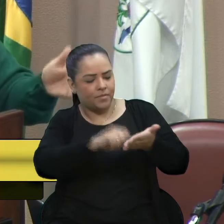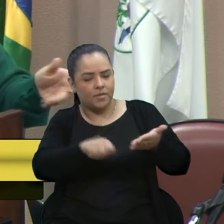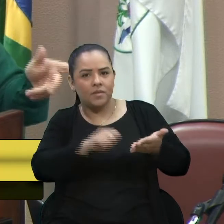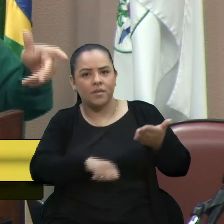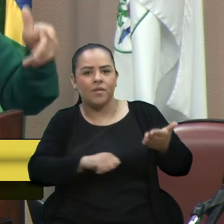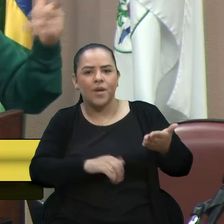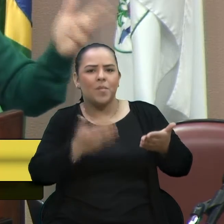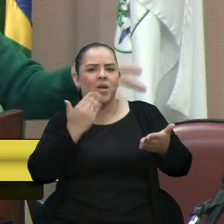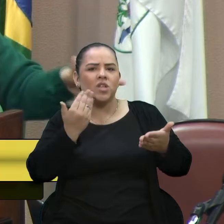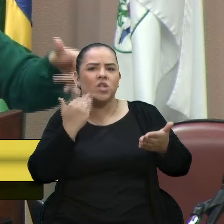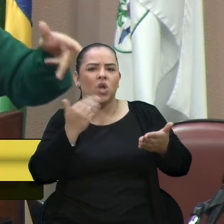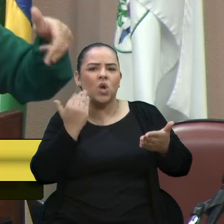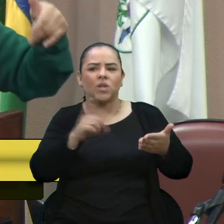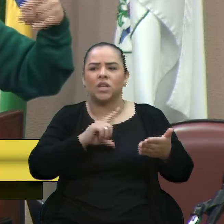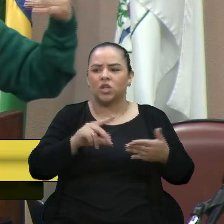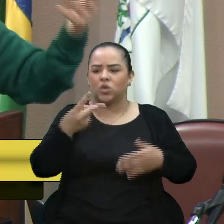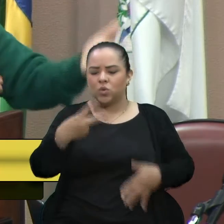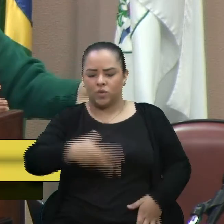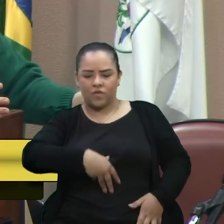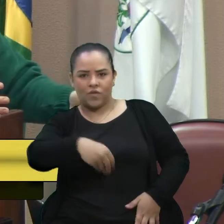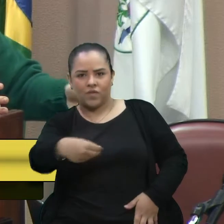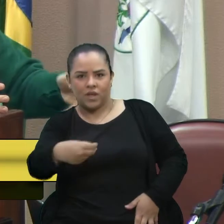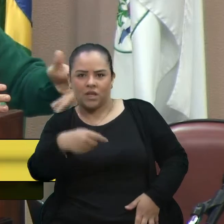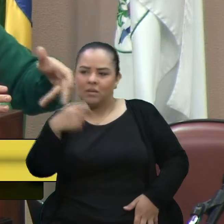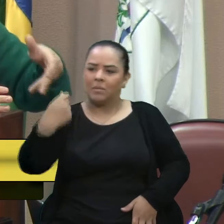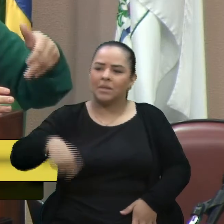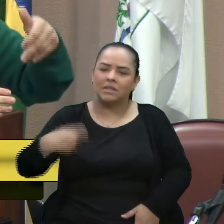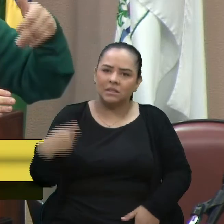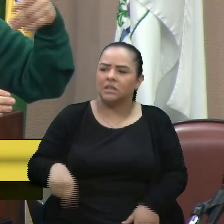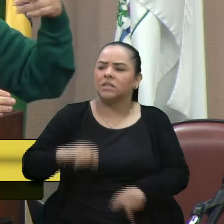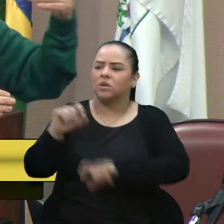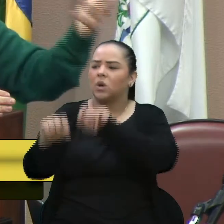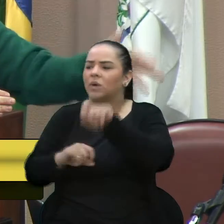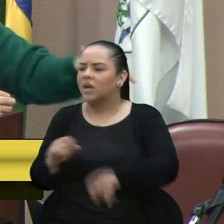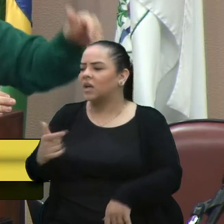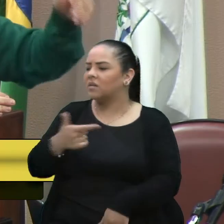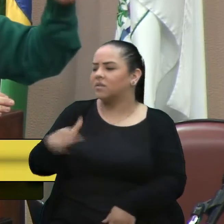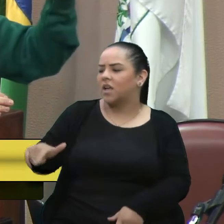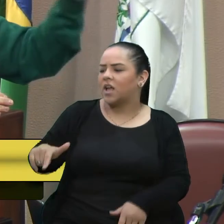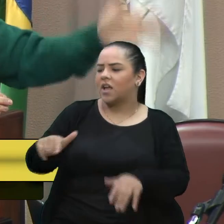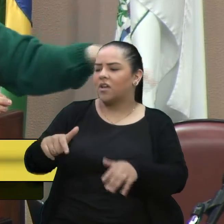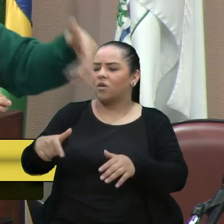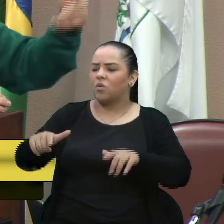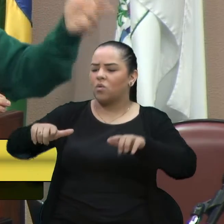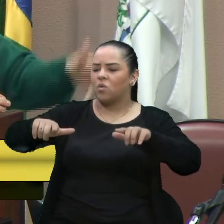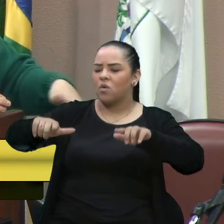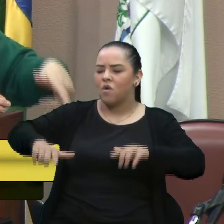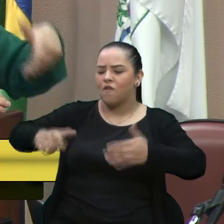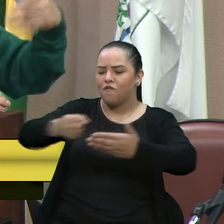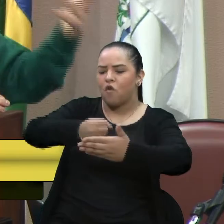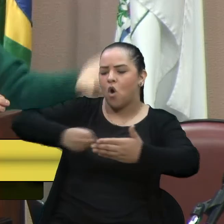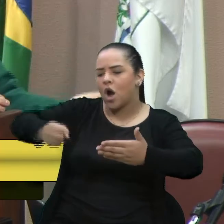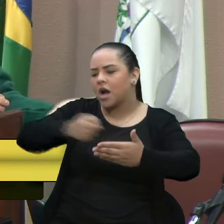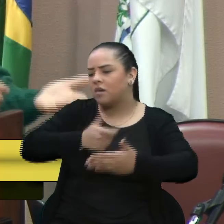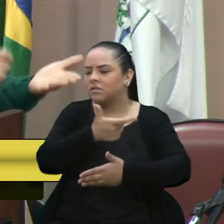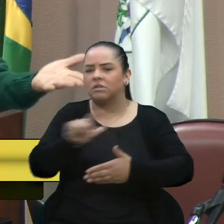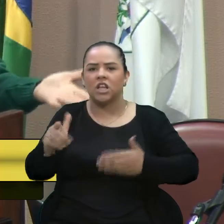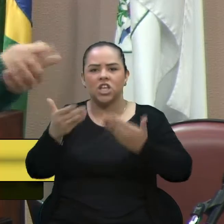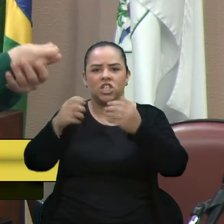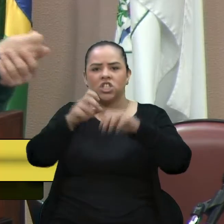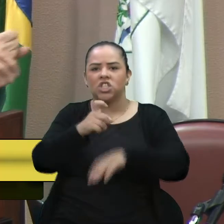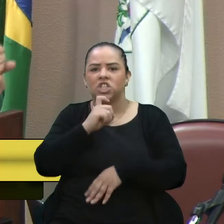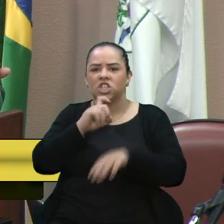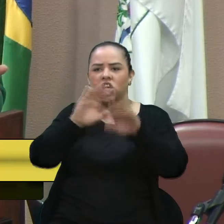Marisol, tem dois filhos, está precisando disso, não tem fogão, não tem geladeira, não tem onde morar.